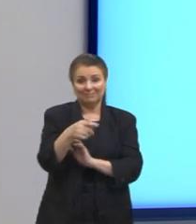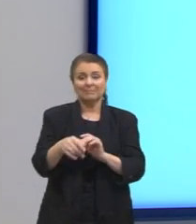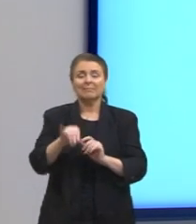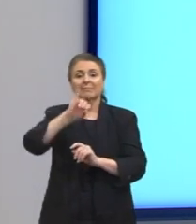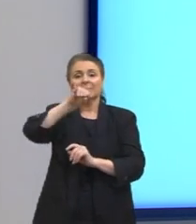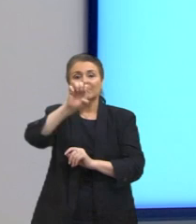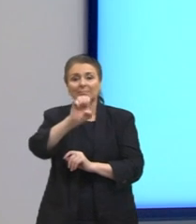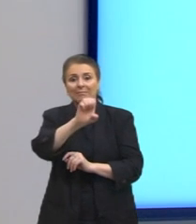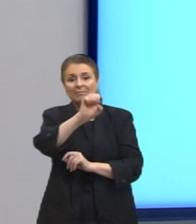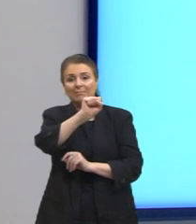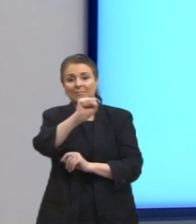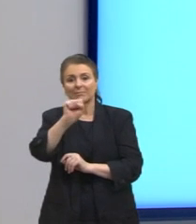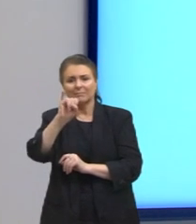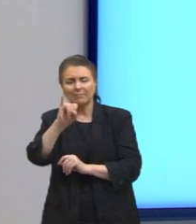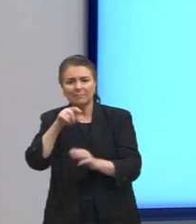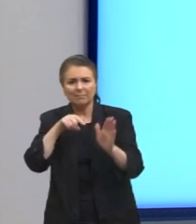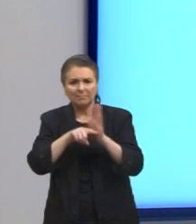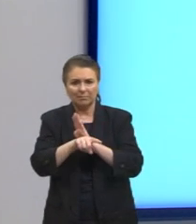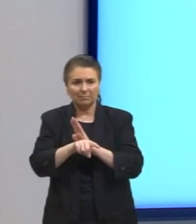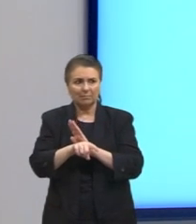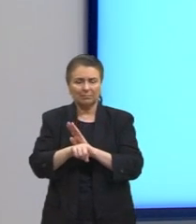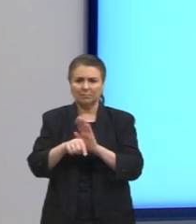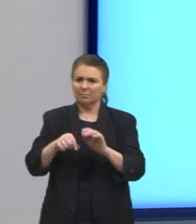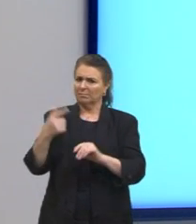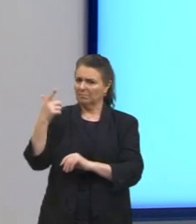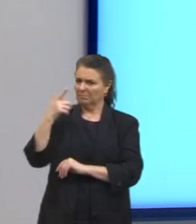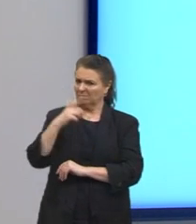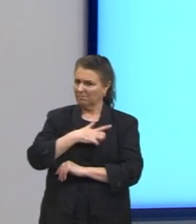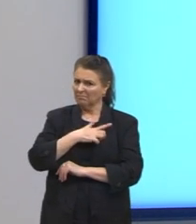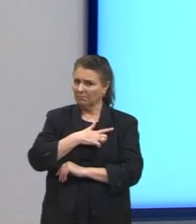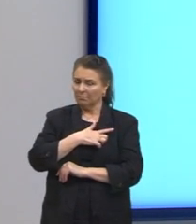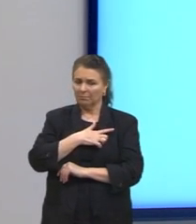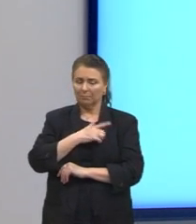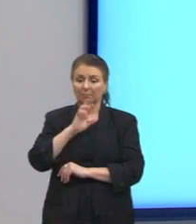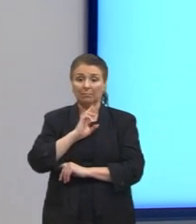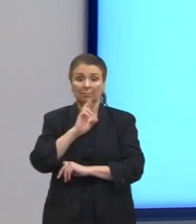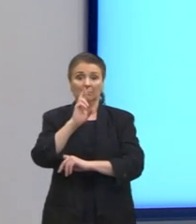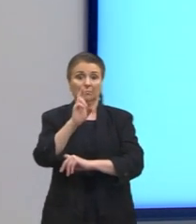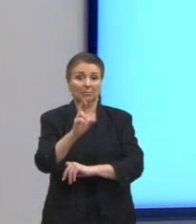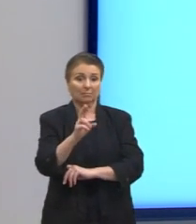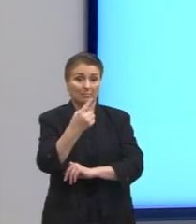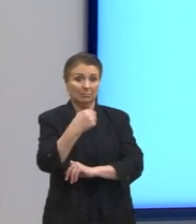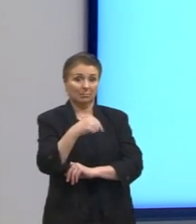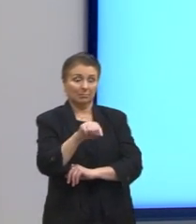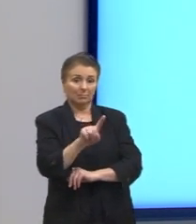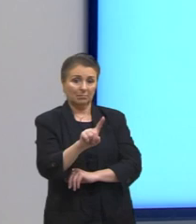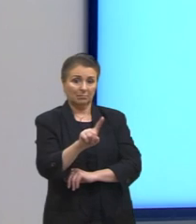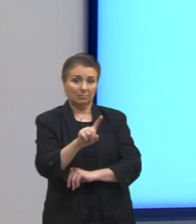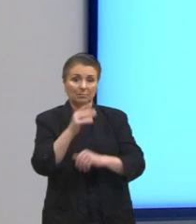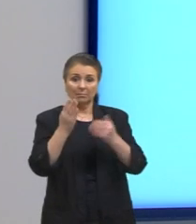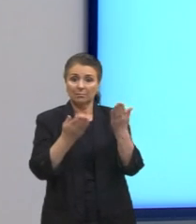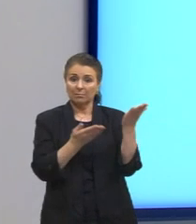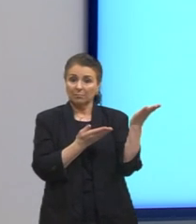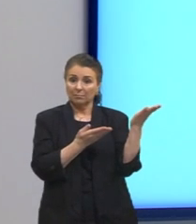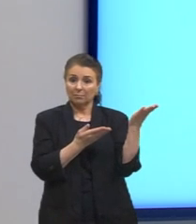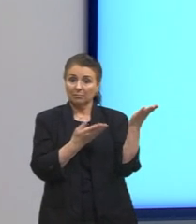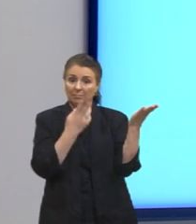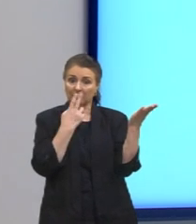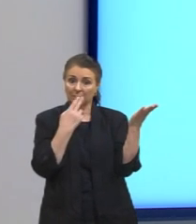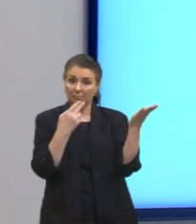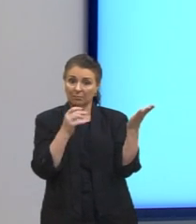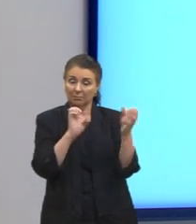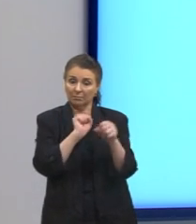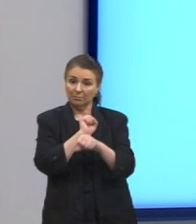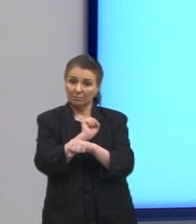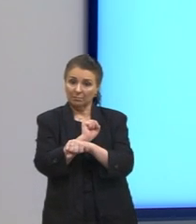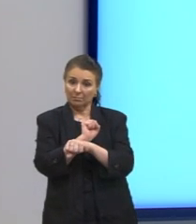pergunta, Ugly? Feia? E o que ela rebate? Ela diz assim, I think people go to places like Venice on